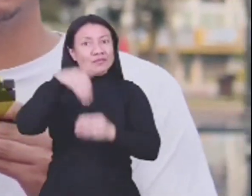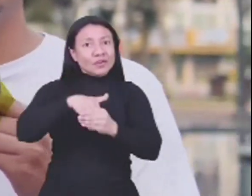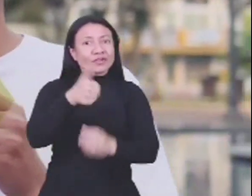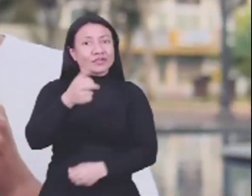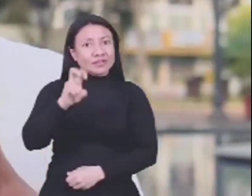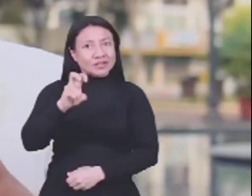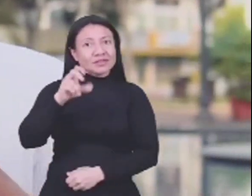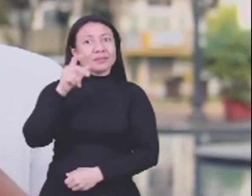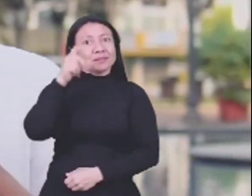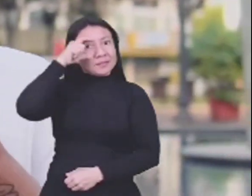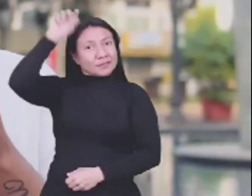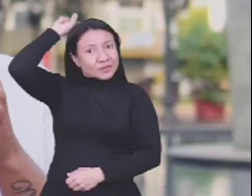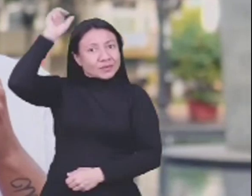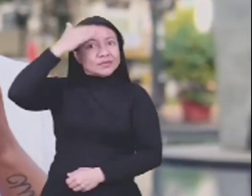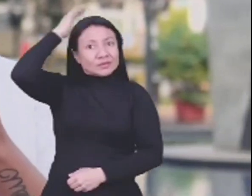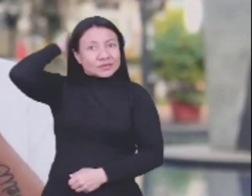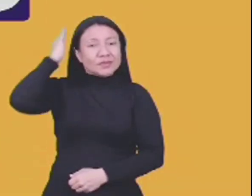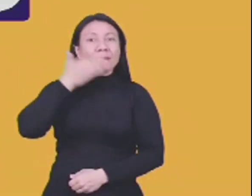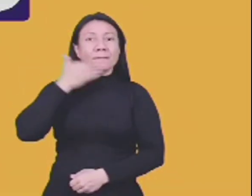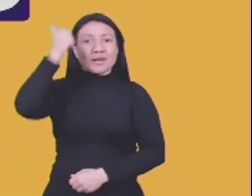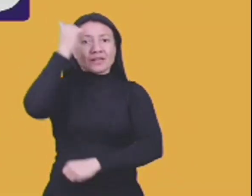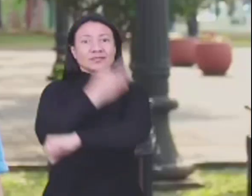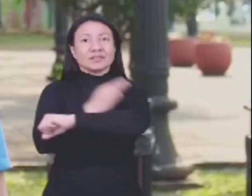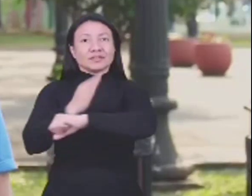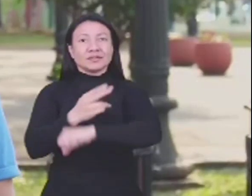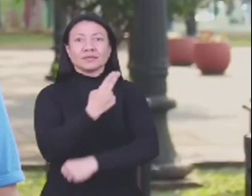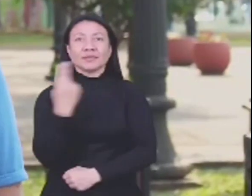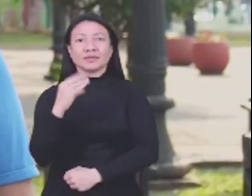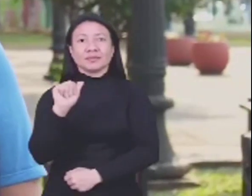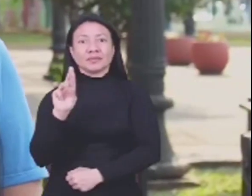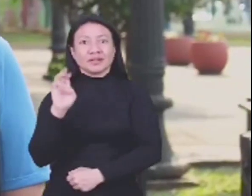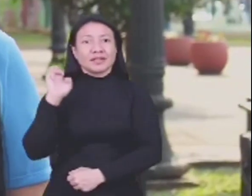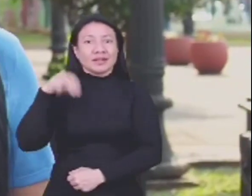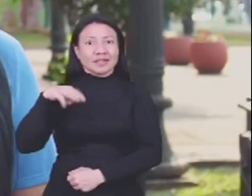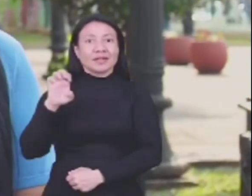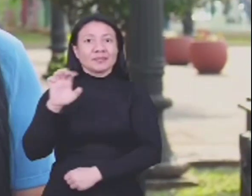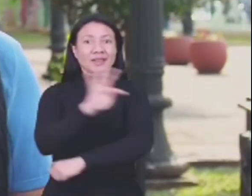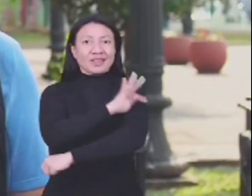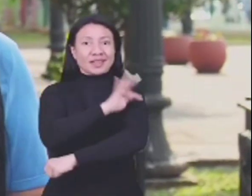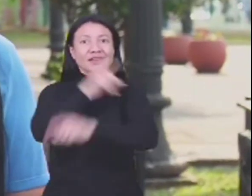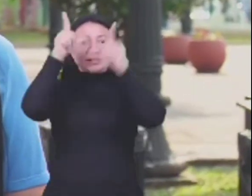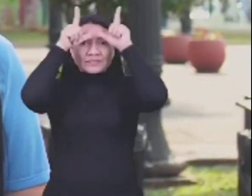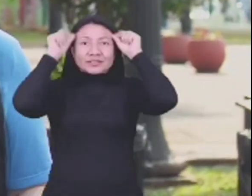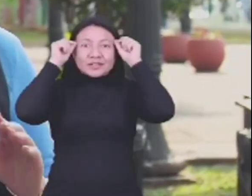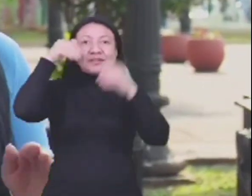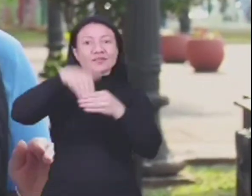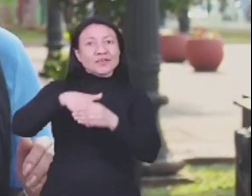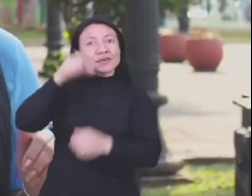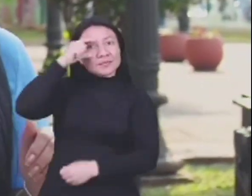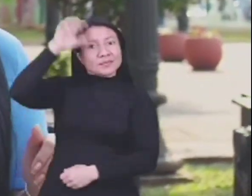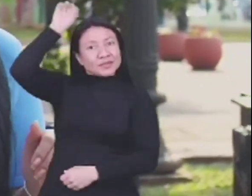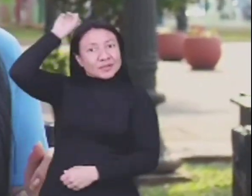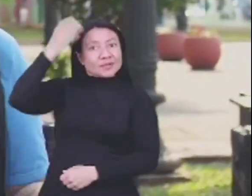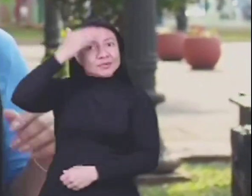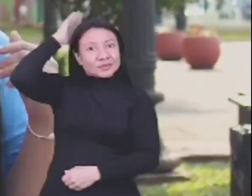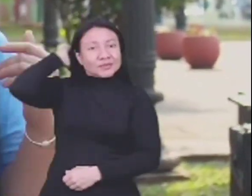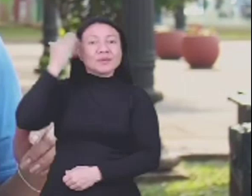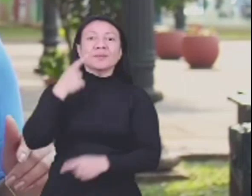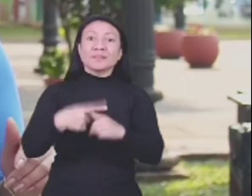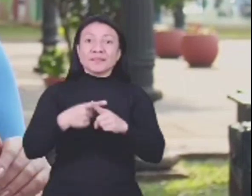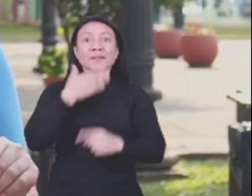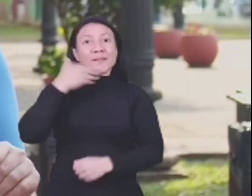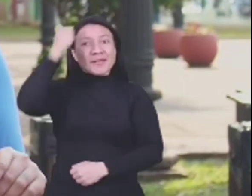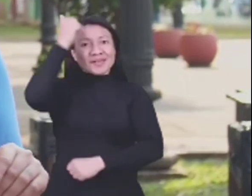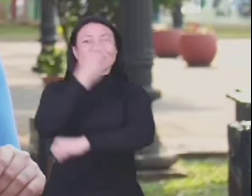voto 15. Pedrão e Lurdinha para um Beltrão melhor. Meu nome é Karine, sou técnica em enfermagem, sou Pedrão e Lurdinha, porque